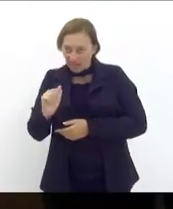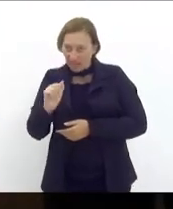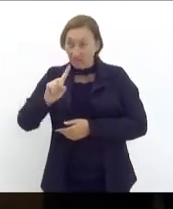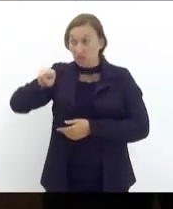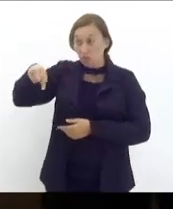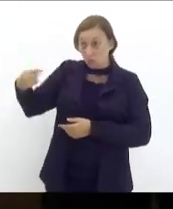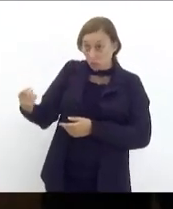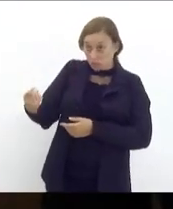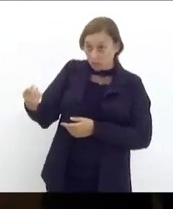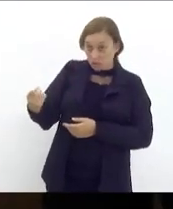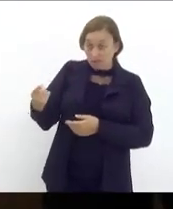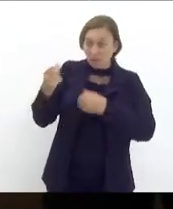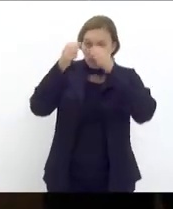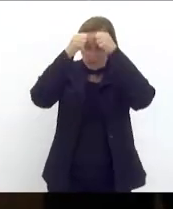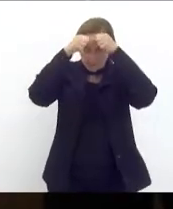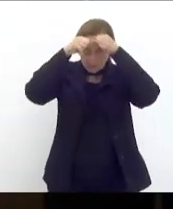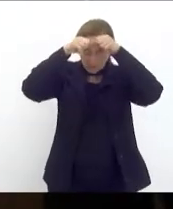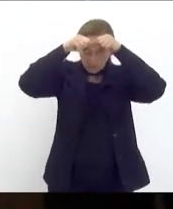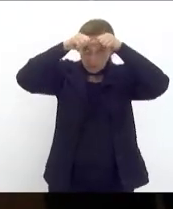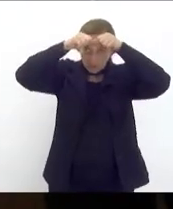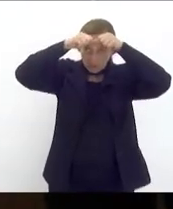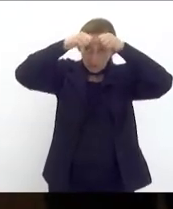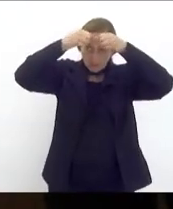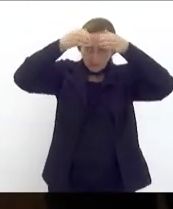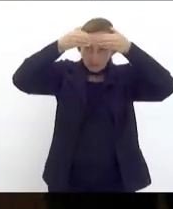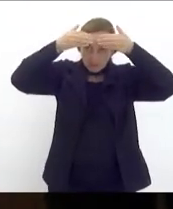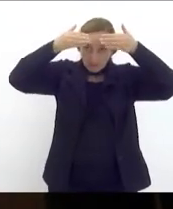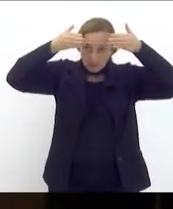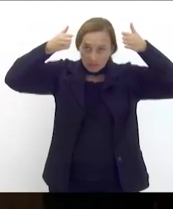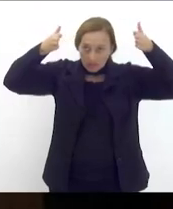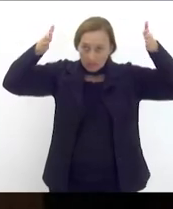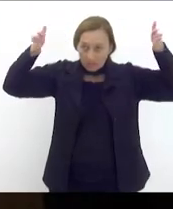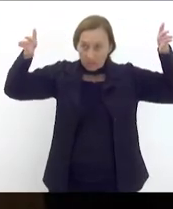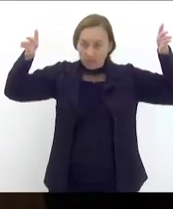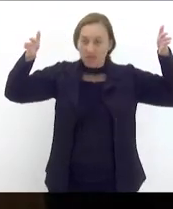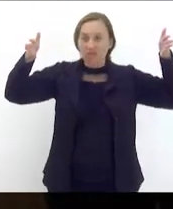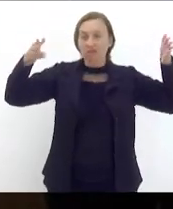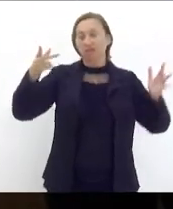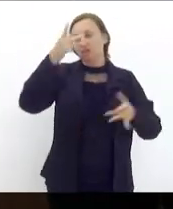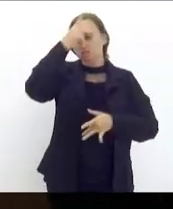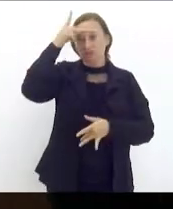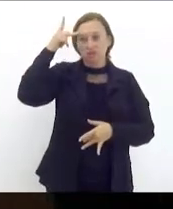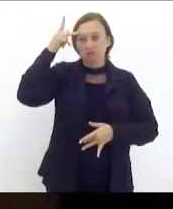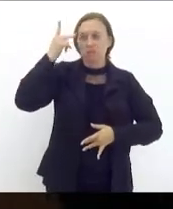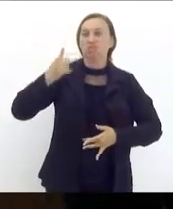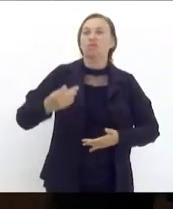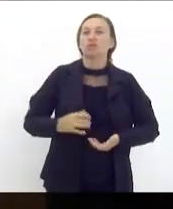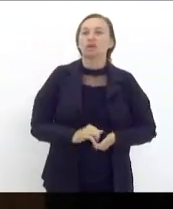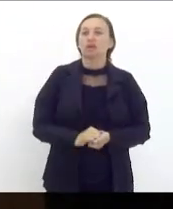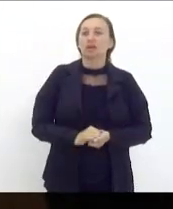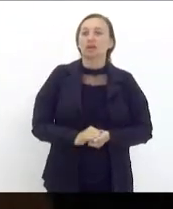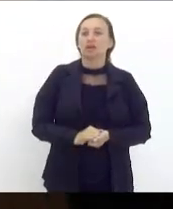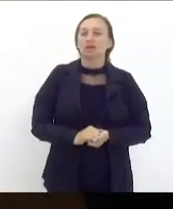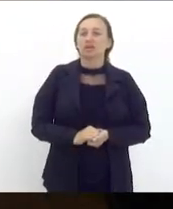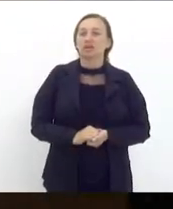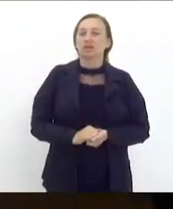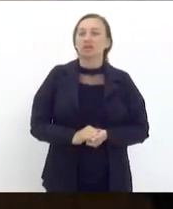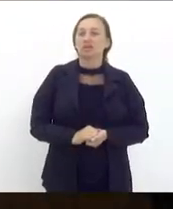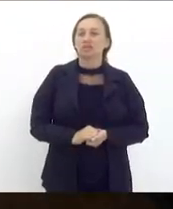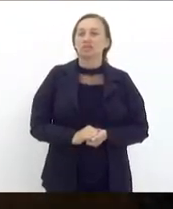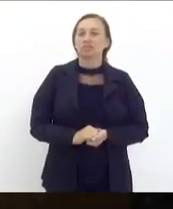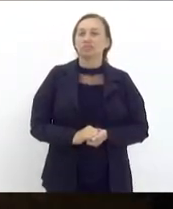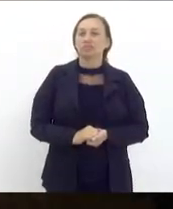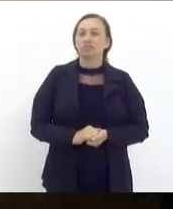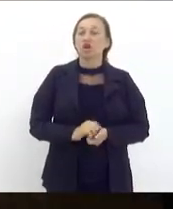aclarado a mente dos brasileiros, das pessoas para uma via em que